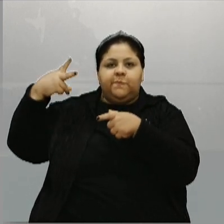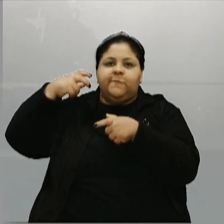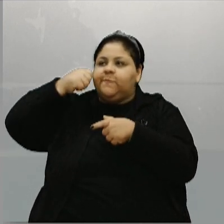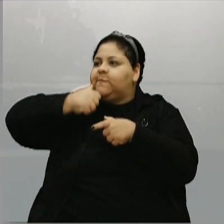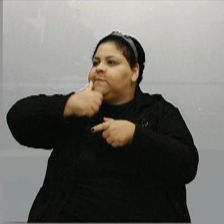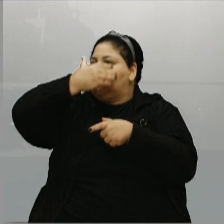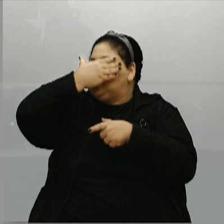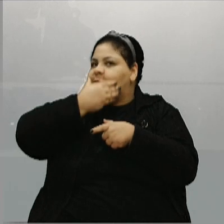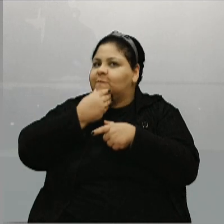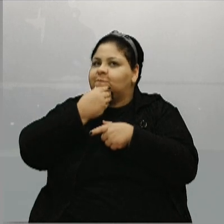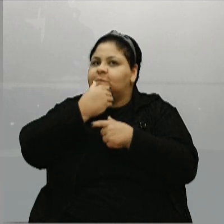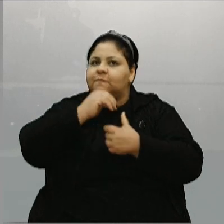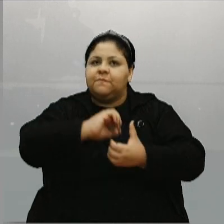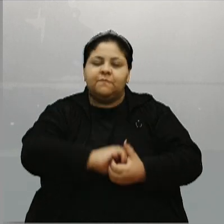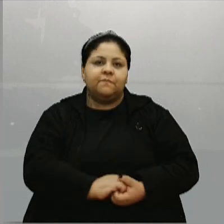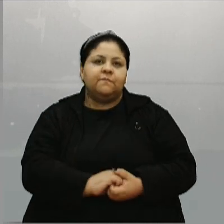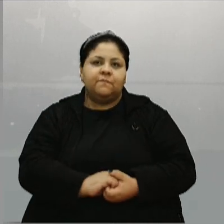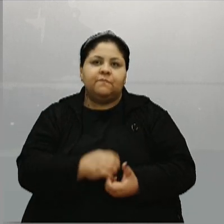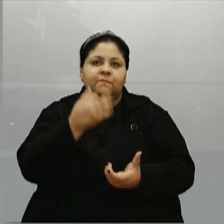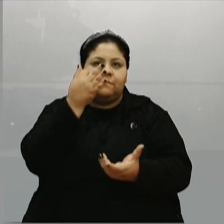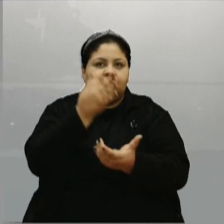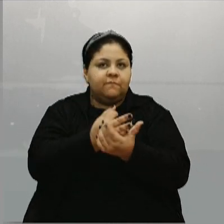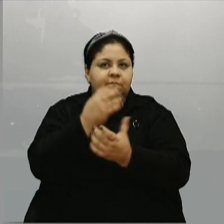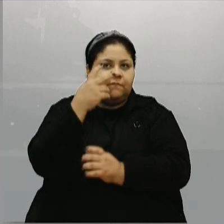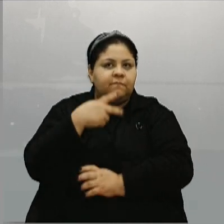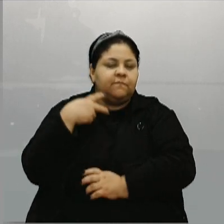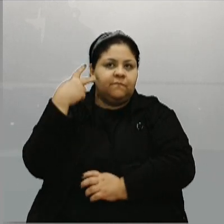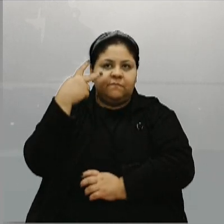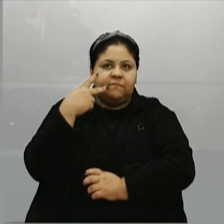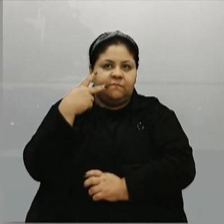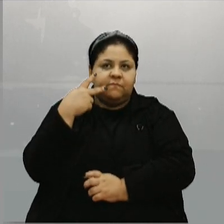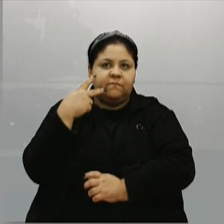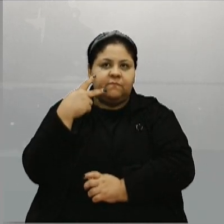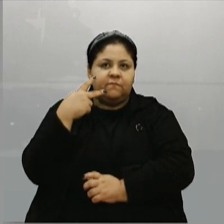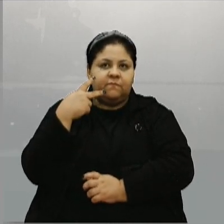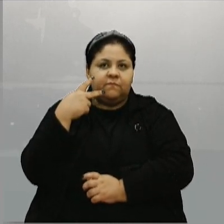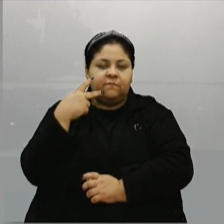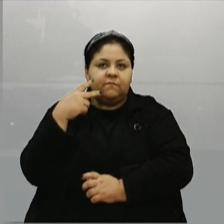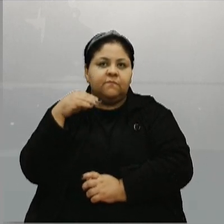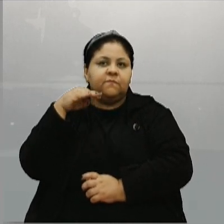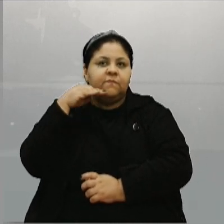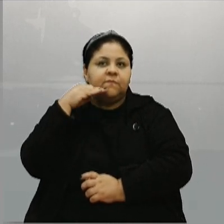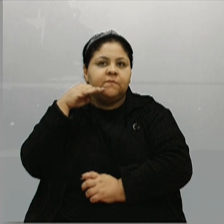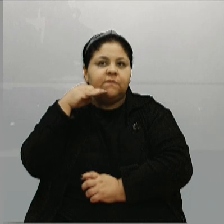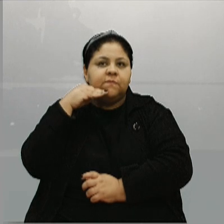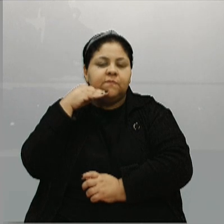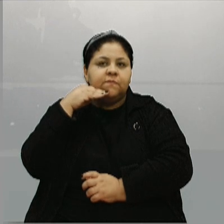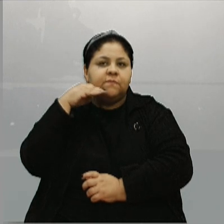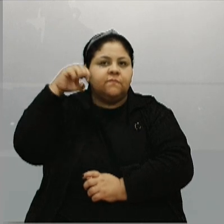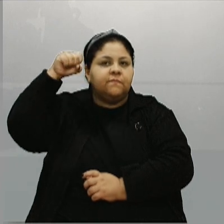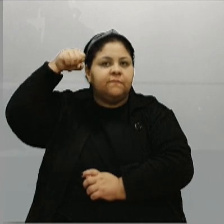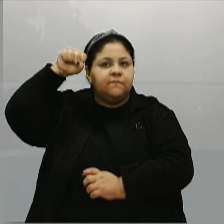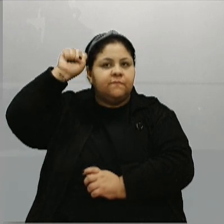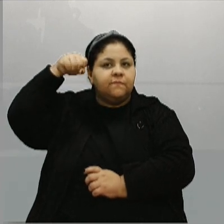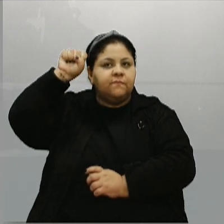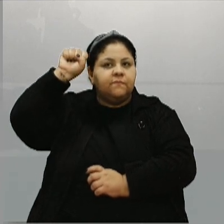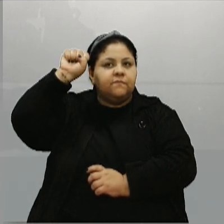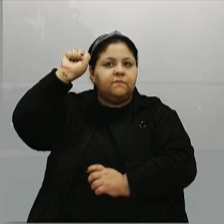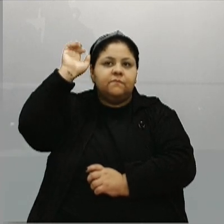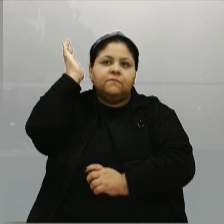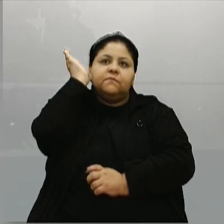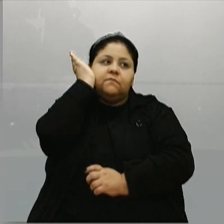vereadoras e vereadores, com ausência dos vereadores Bortola, Clóvis Xuxa,